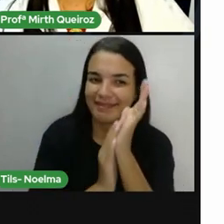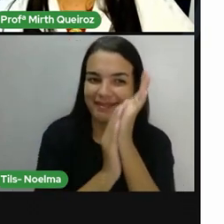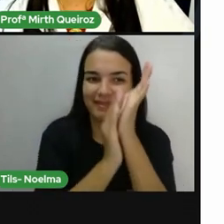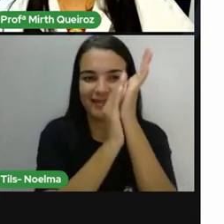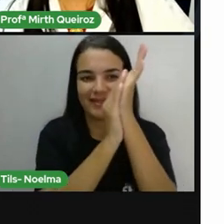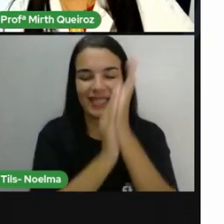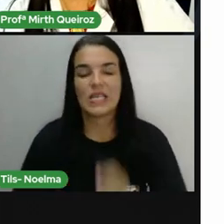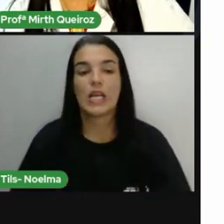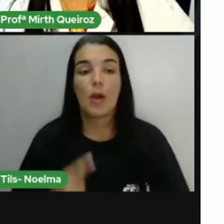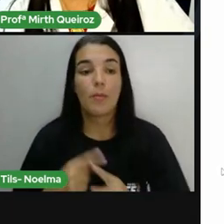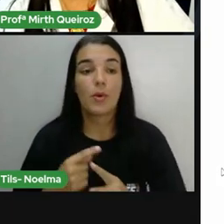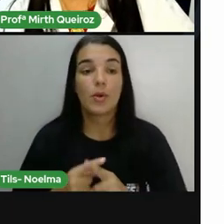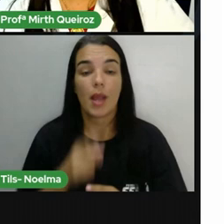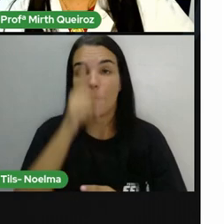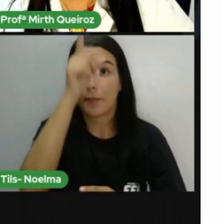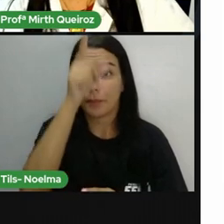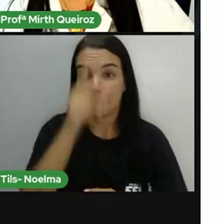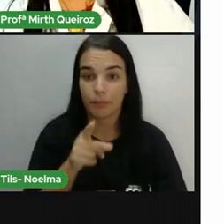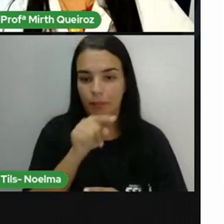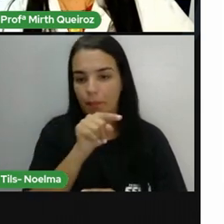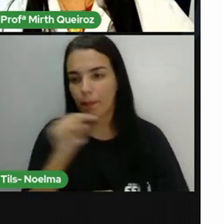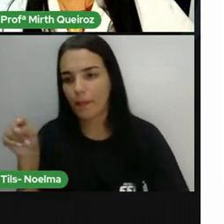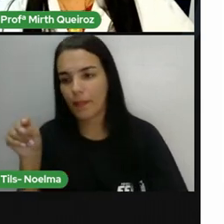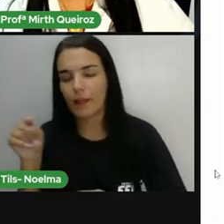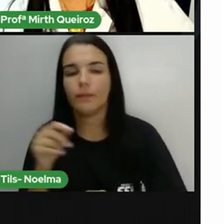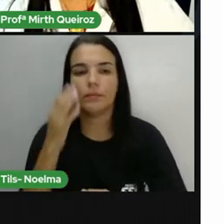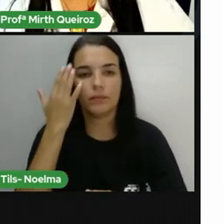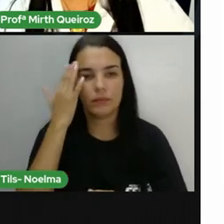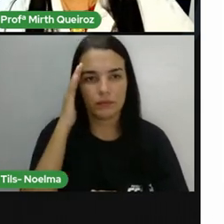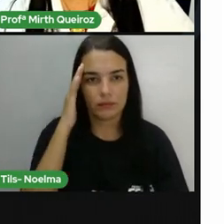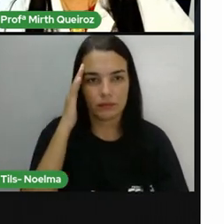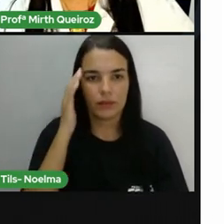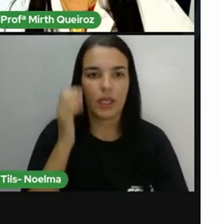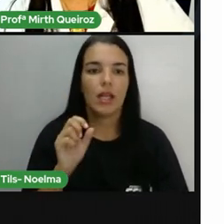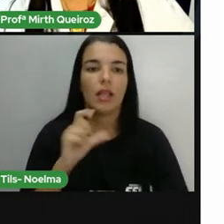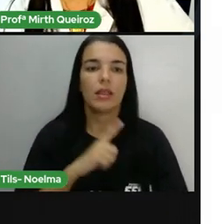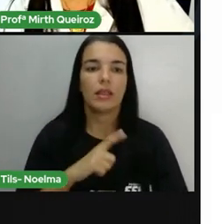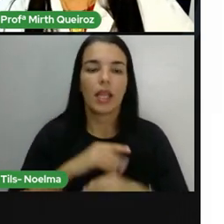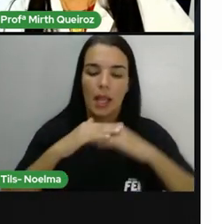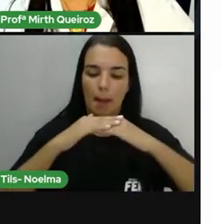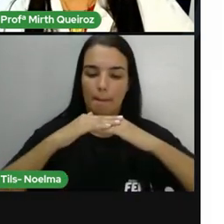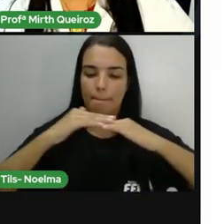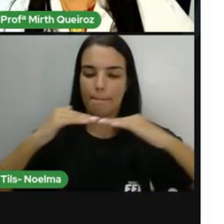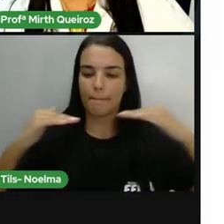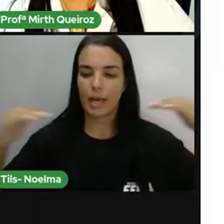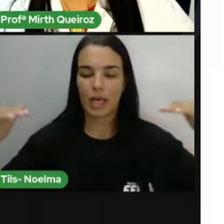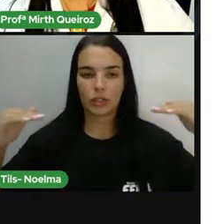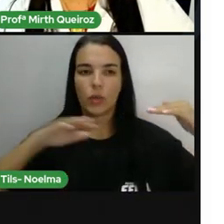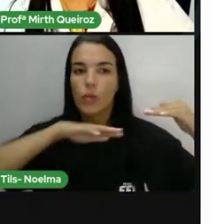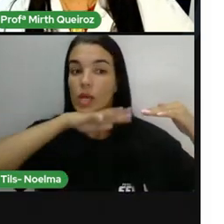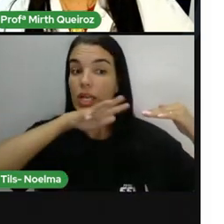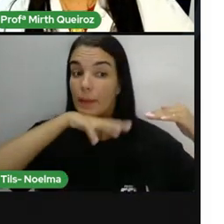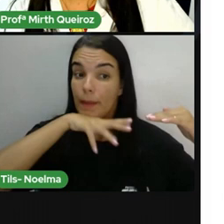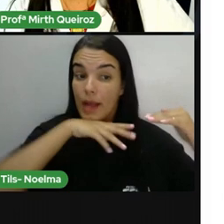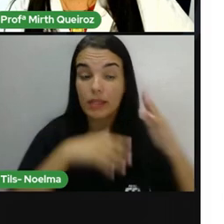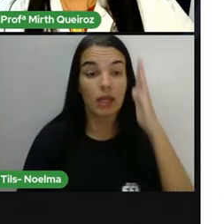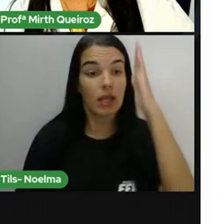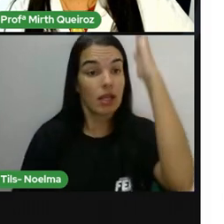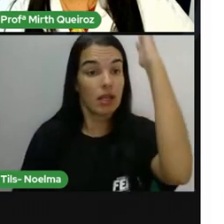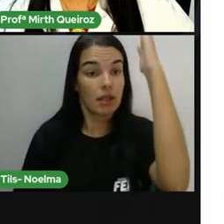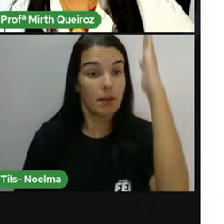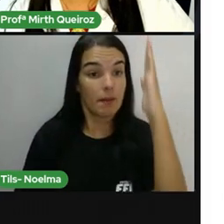colunas. Aqui nós temos as espécies e aqui do lado, na vertical também, nós temos